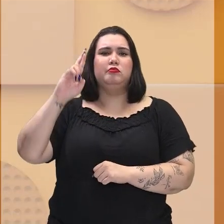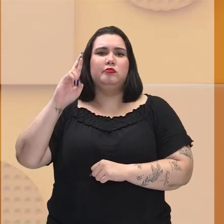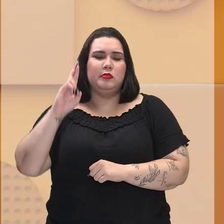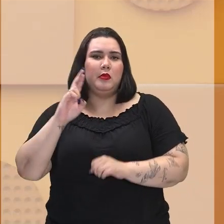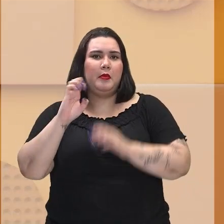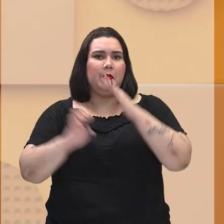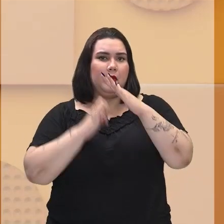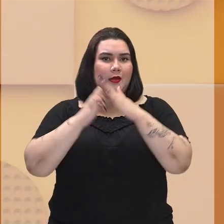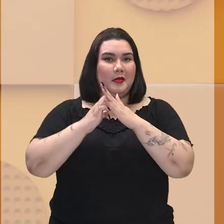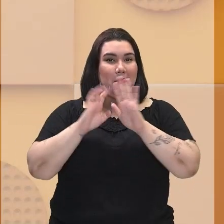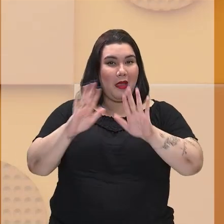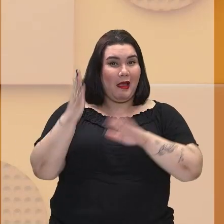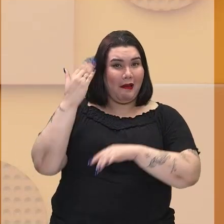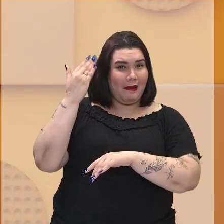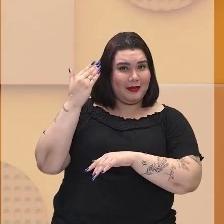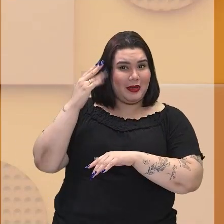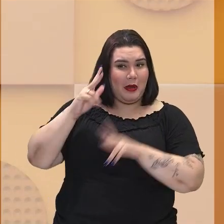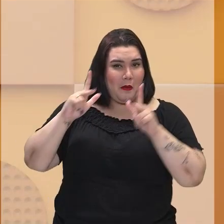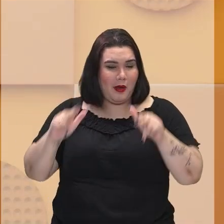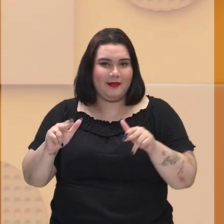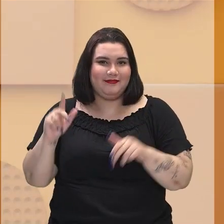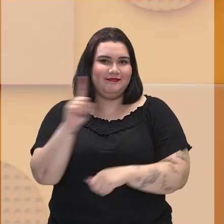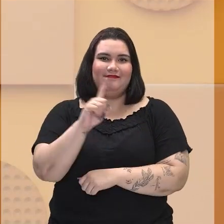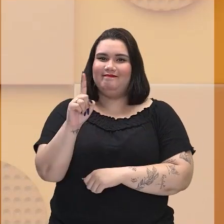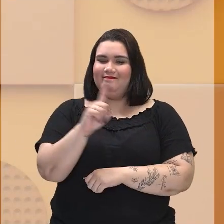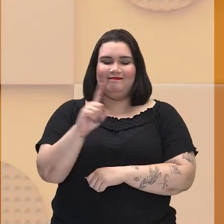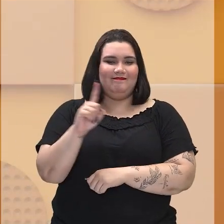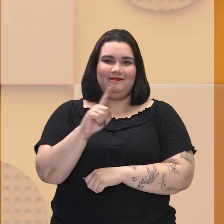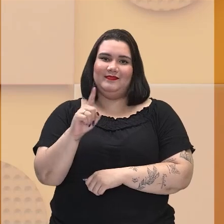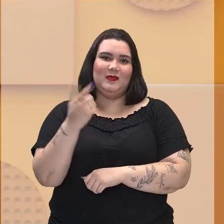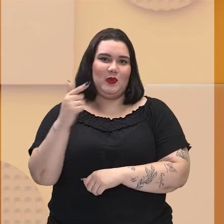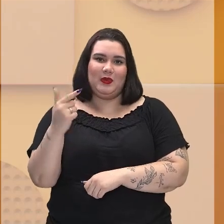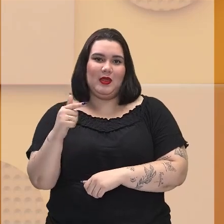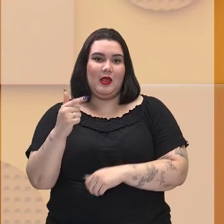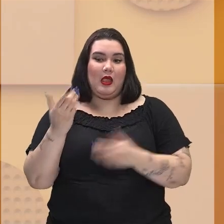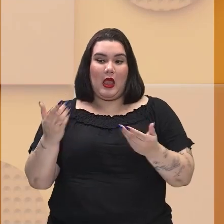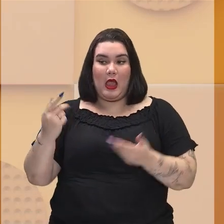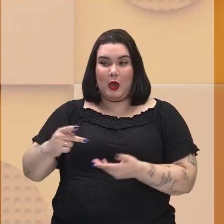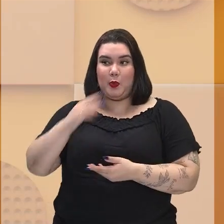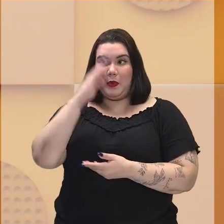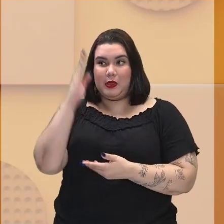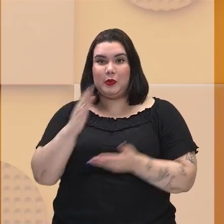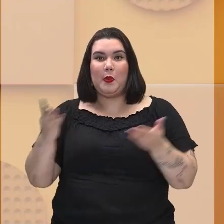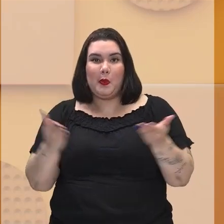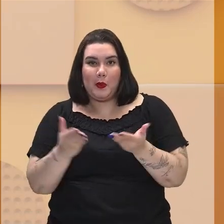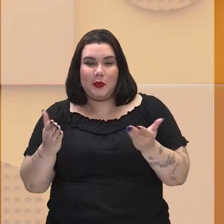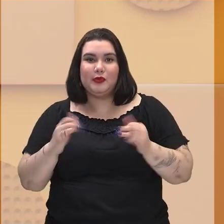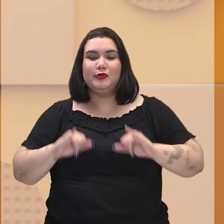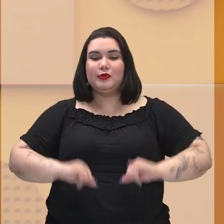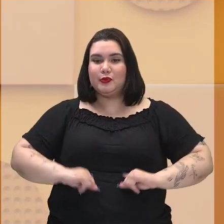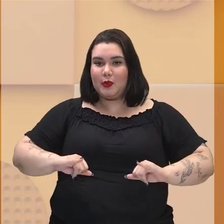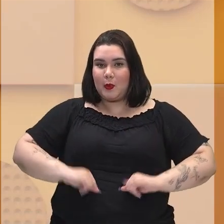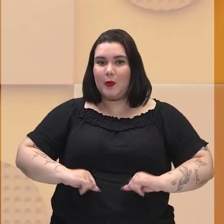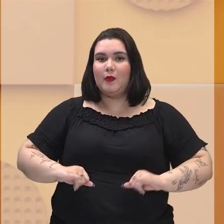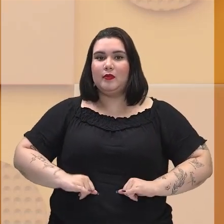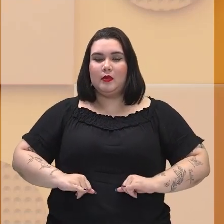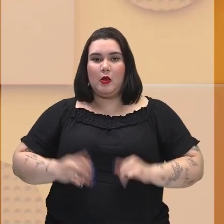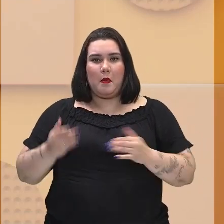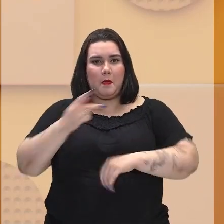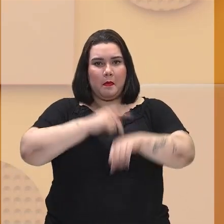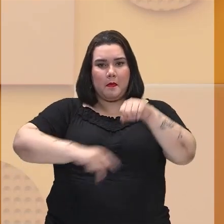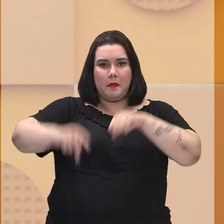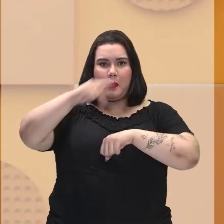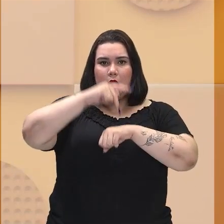mas nem sempre foi assim, tá? Porque muita gente, ainda hoje no Brasil, infelizmente, é uma verdade, apesar de vivermos em um país